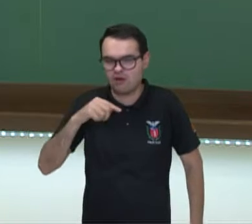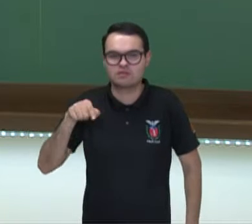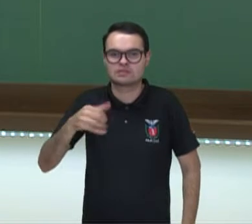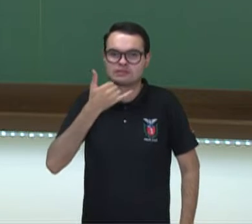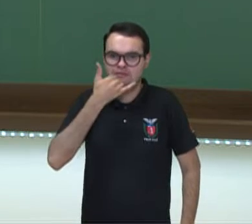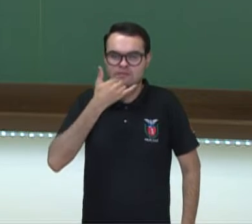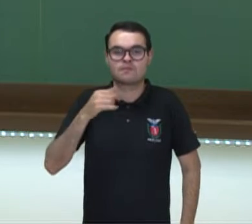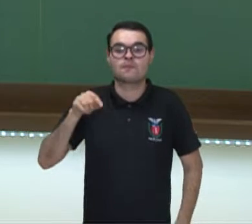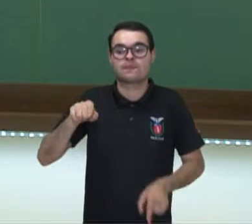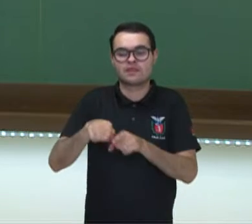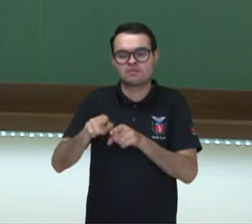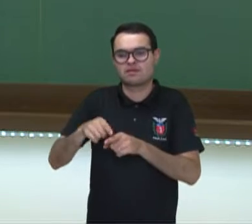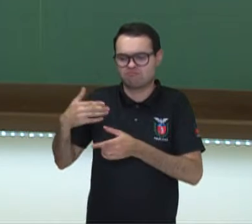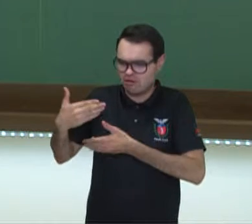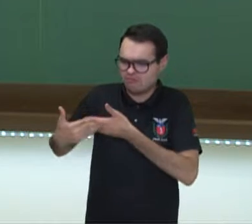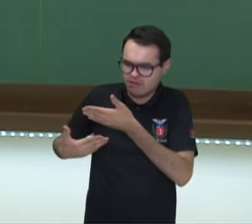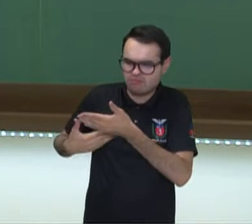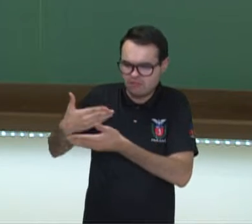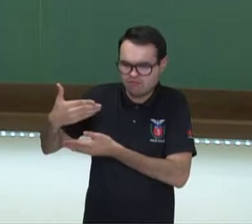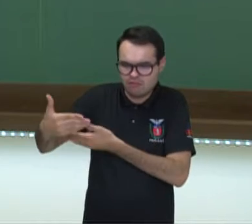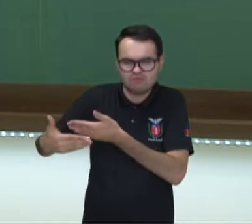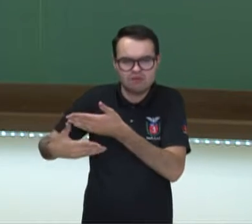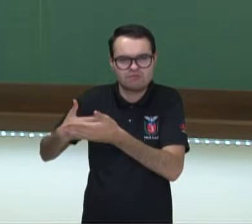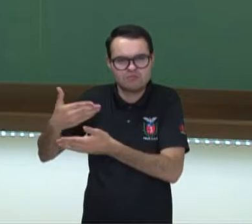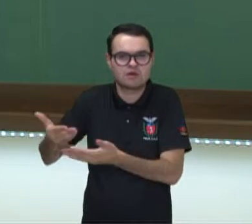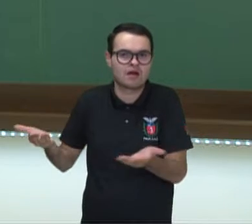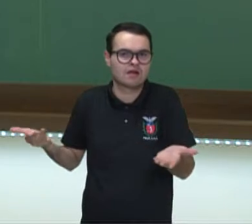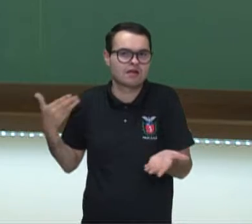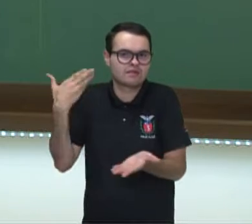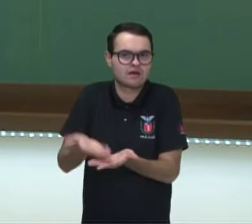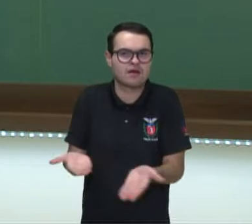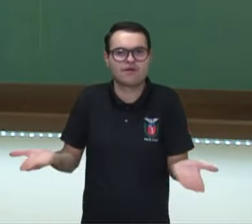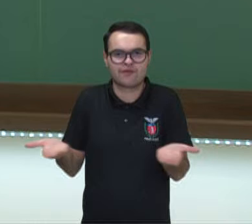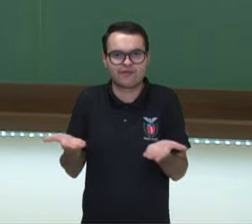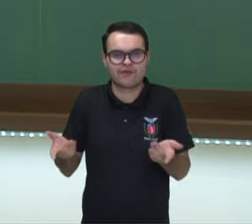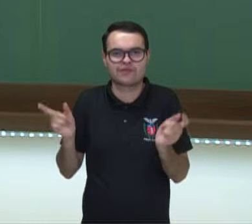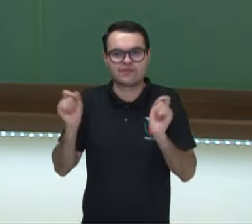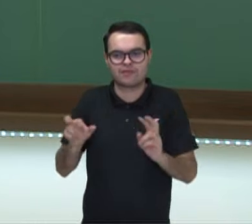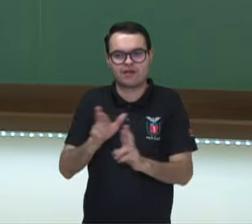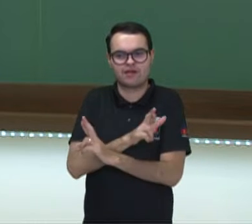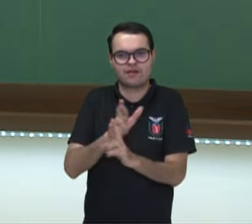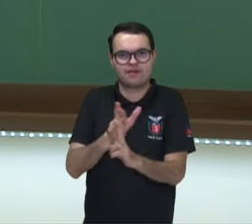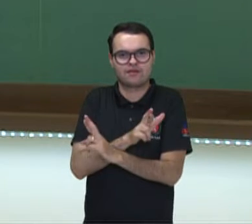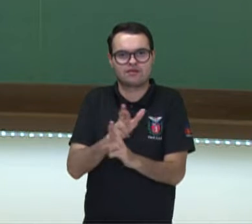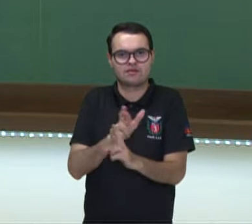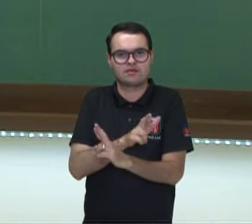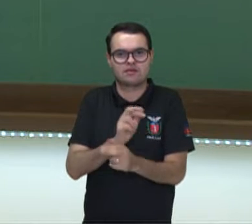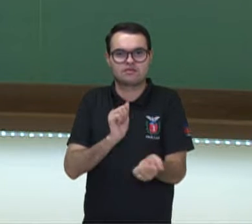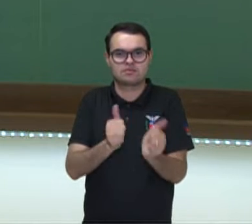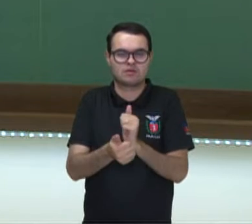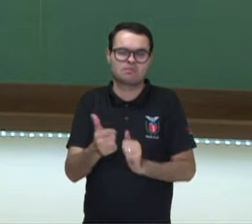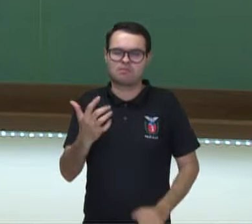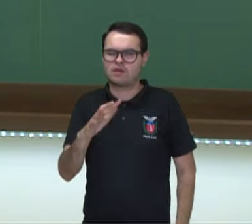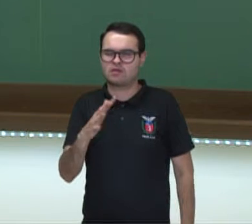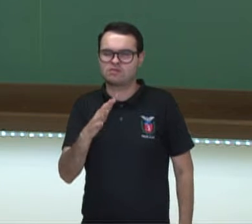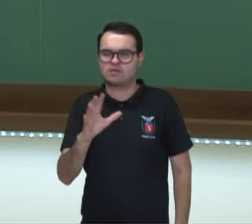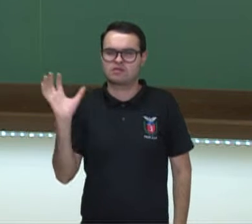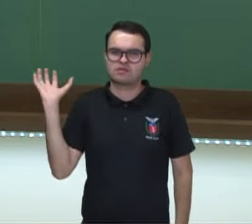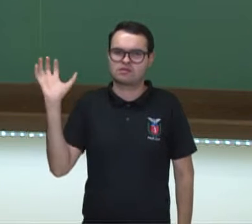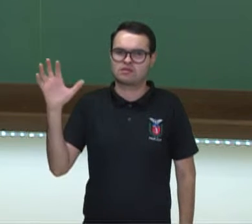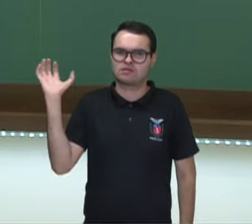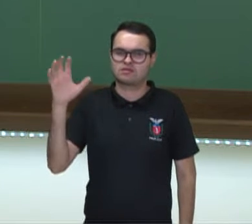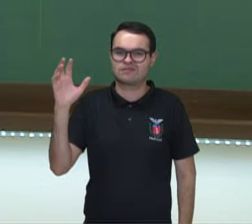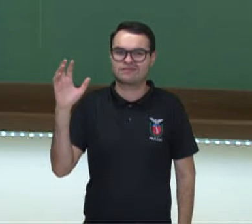E foi se evoluindo até agora. Até a gente pode relacionar um esporte, mais ou menos com o handebol,